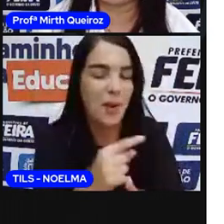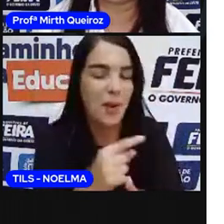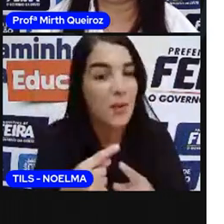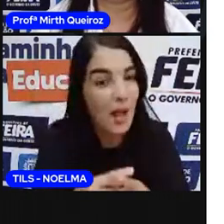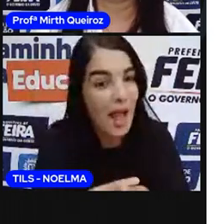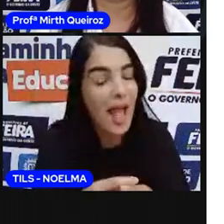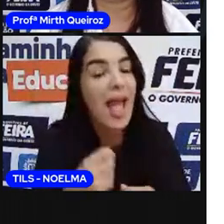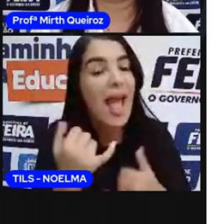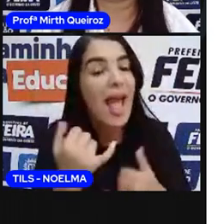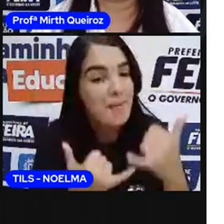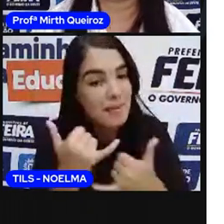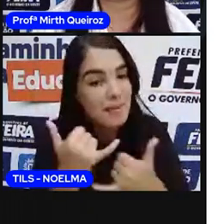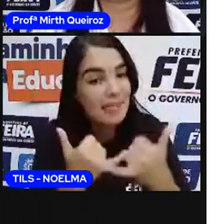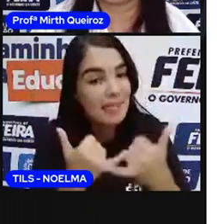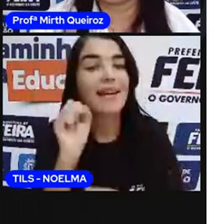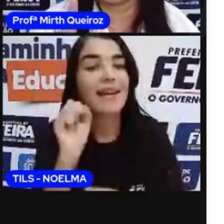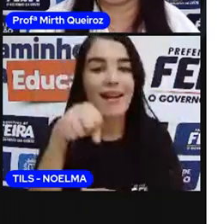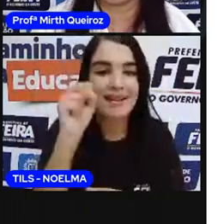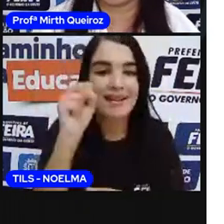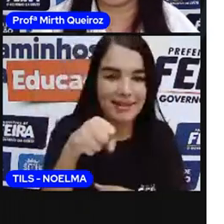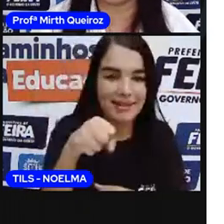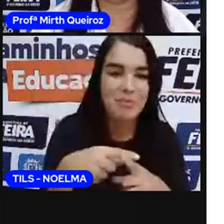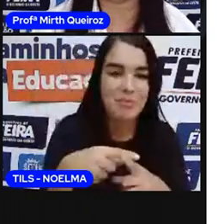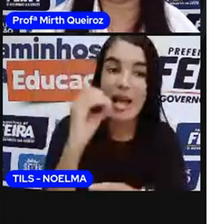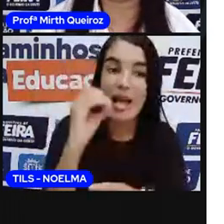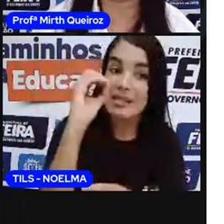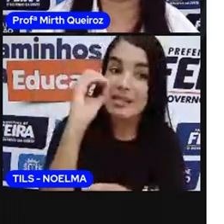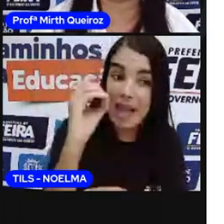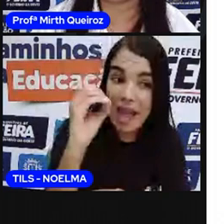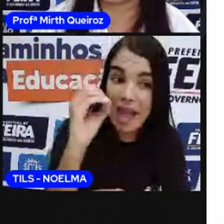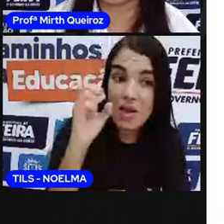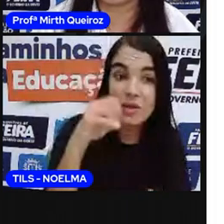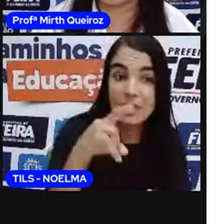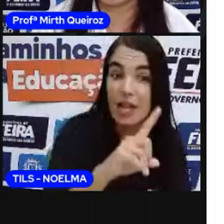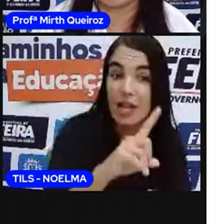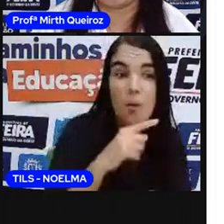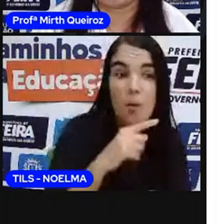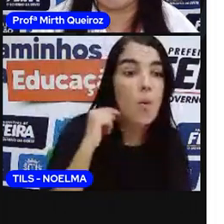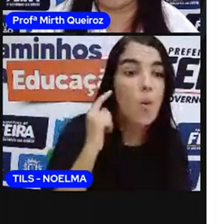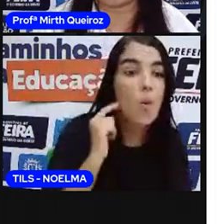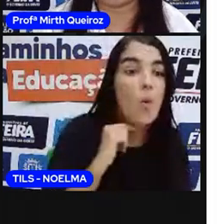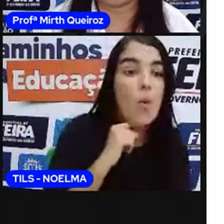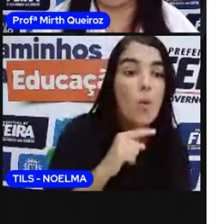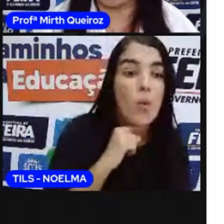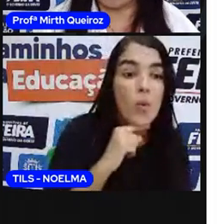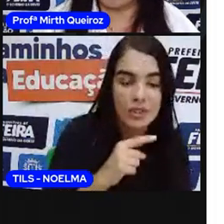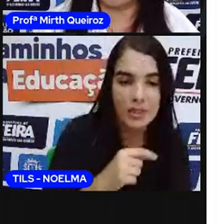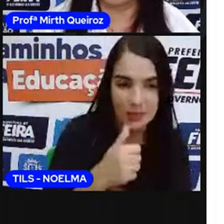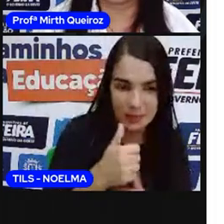zero nas colunas que não conseguiu preencher, tá?